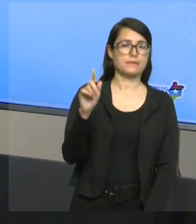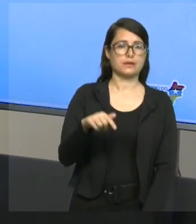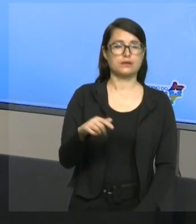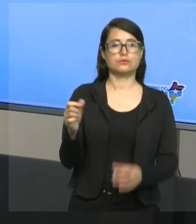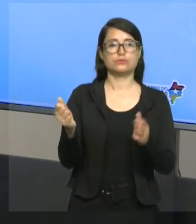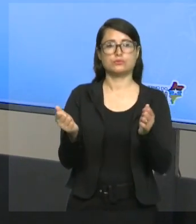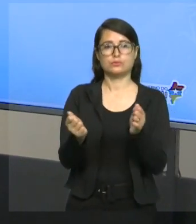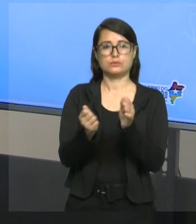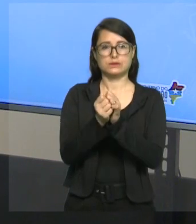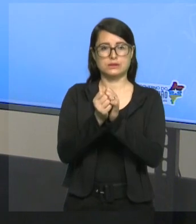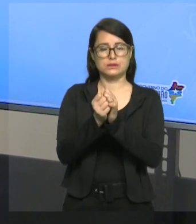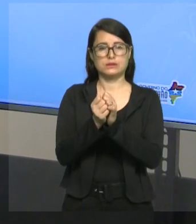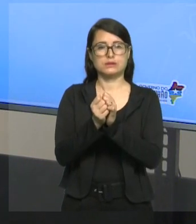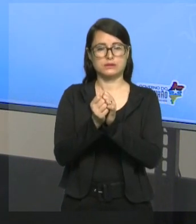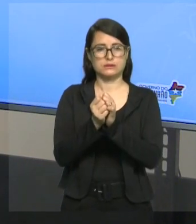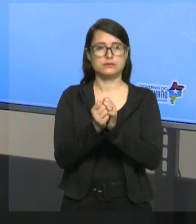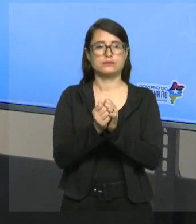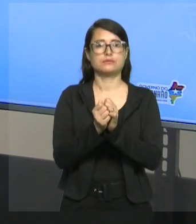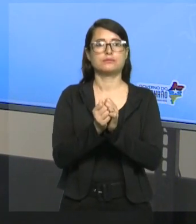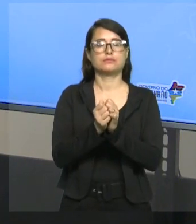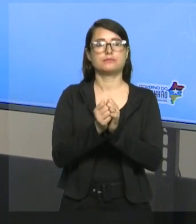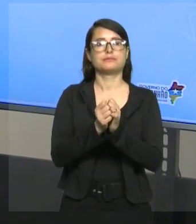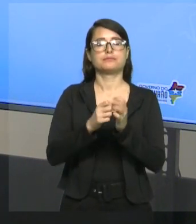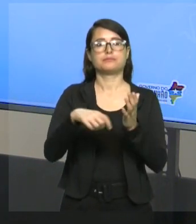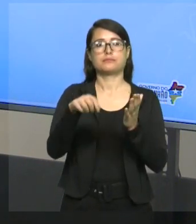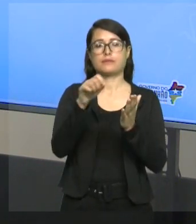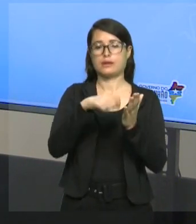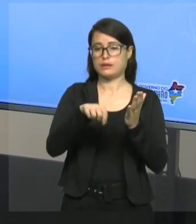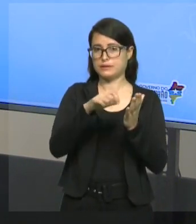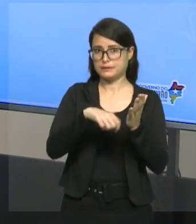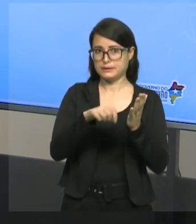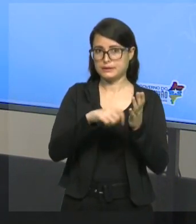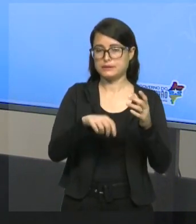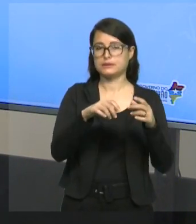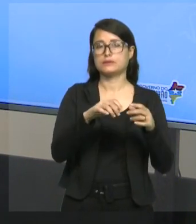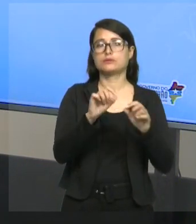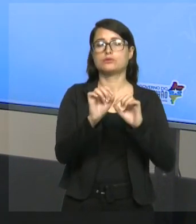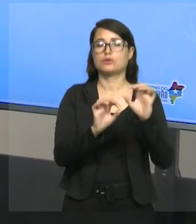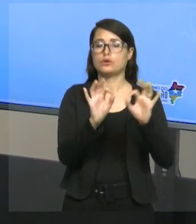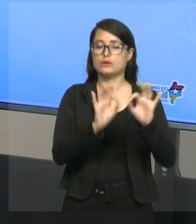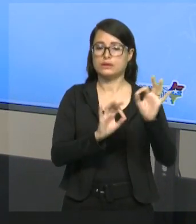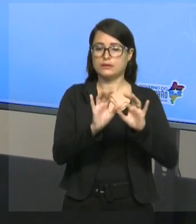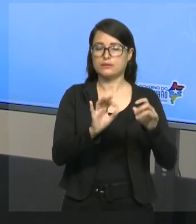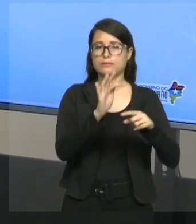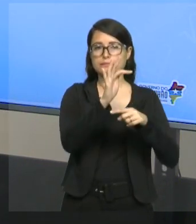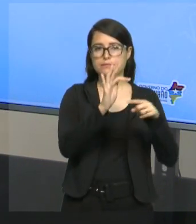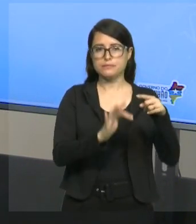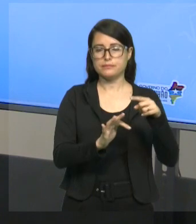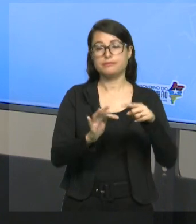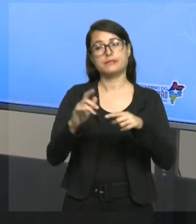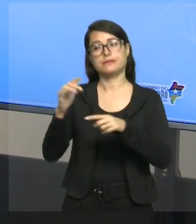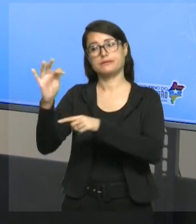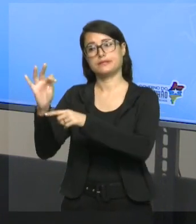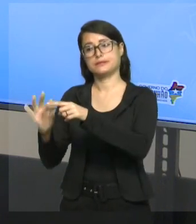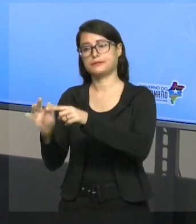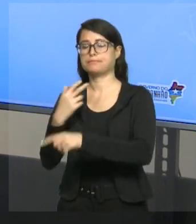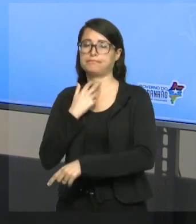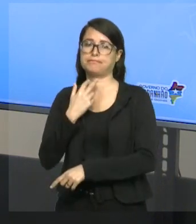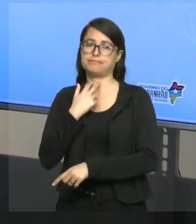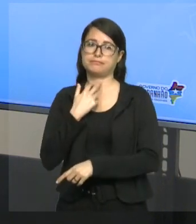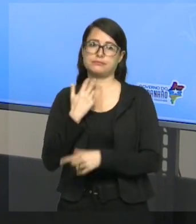juntando aqueles que podem ser escritos de forma fracionária e aqueles que não podem ser escritos de forma fracionária.